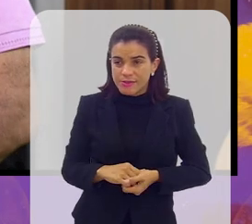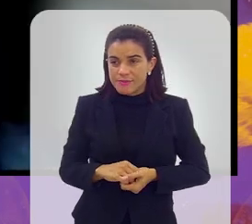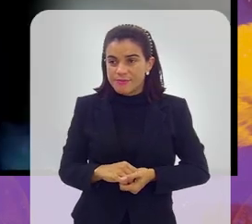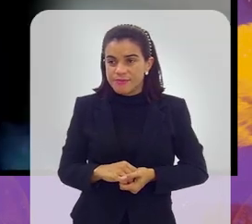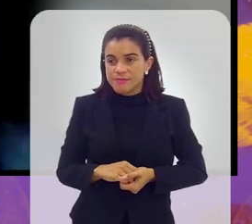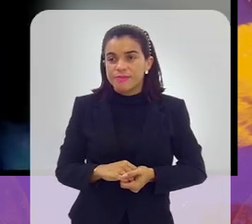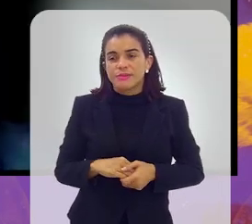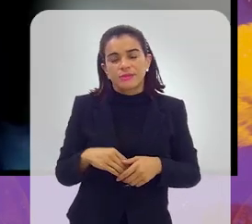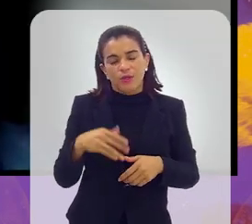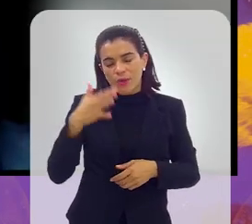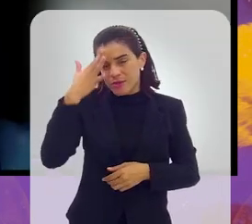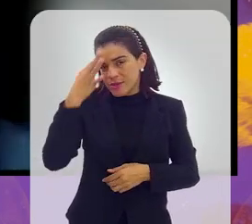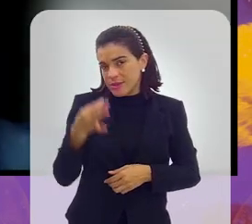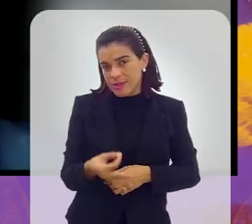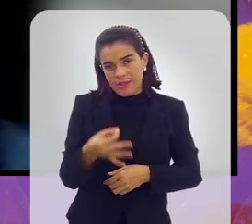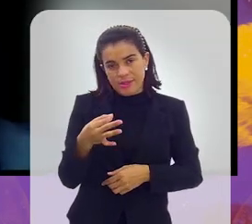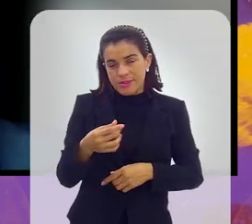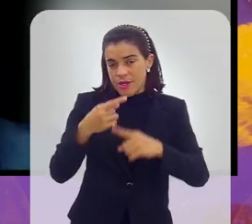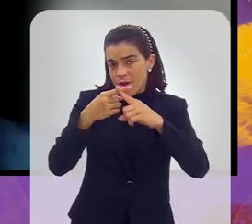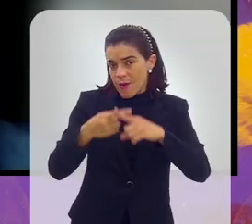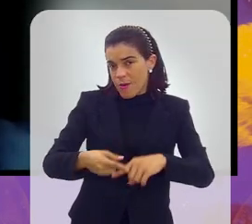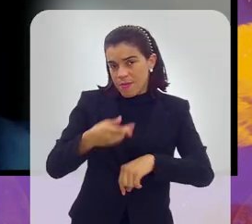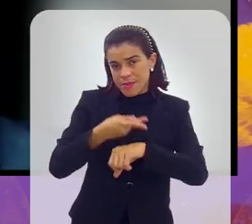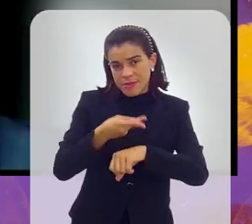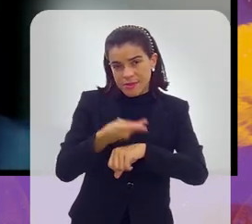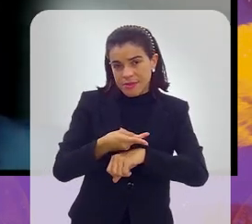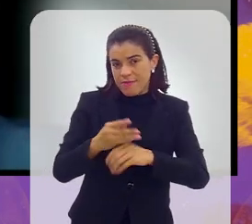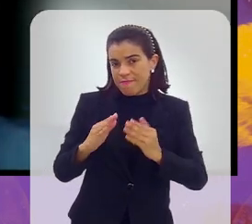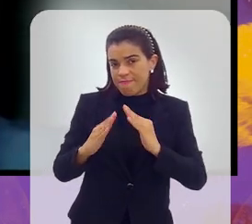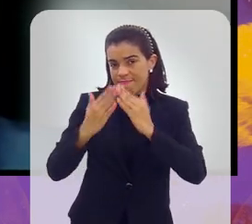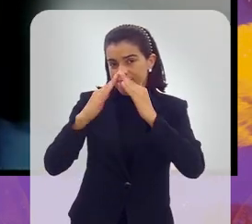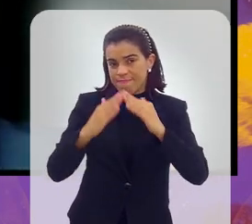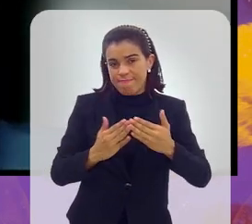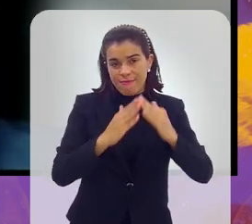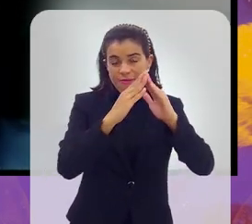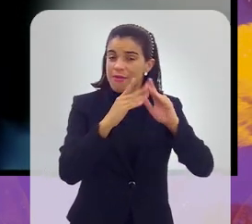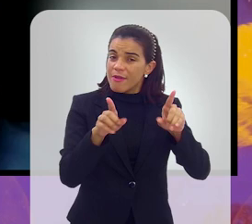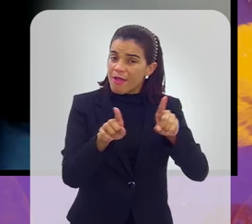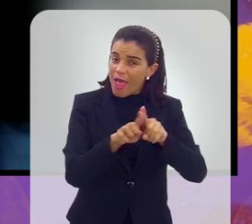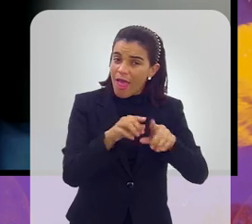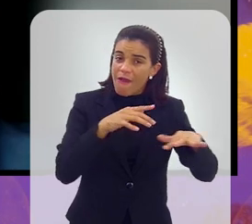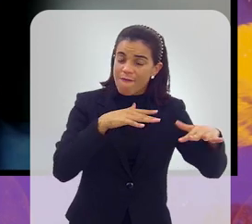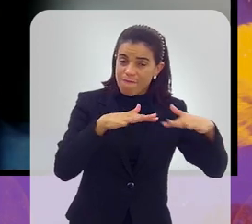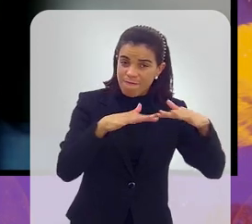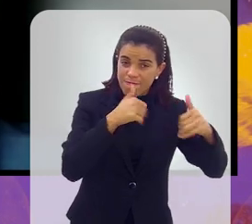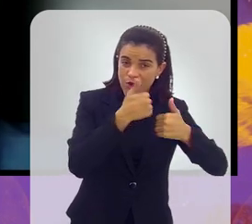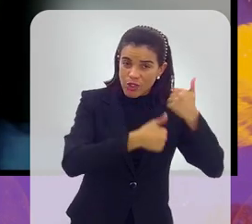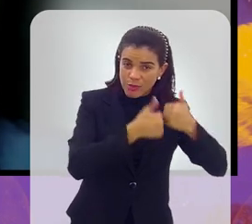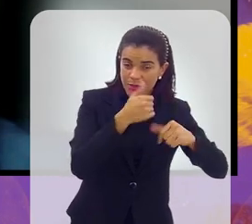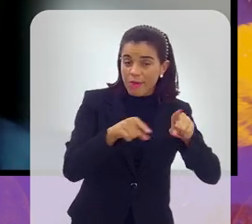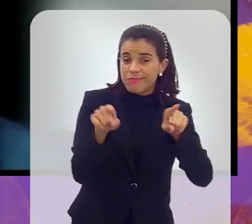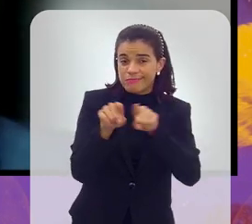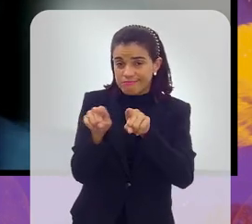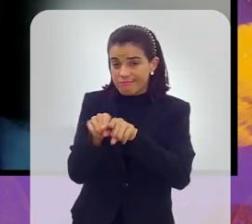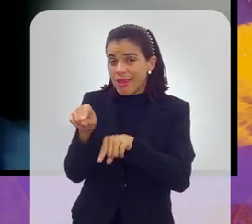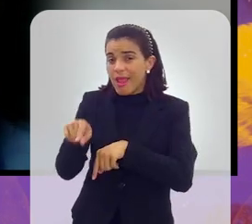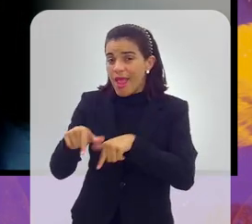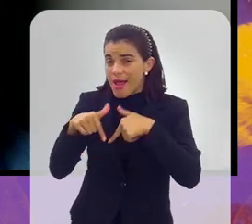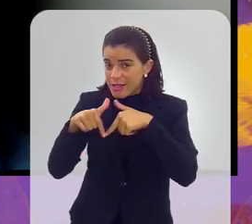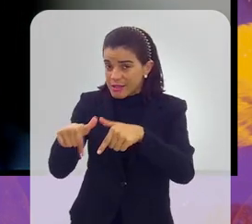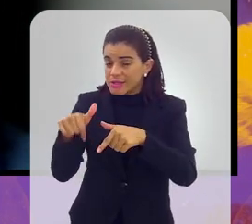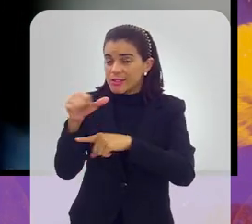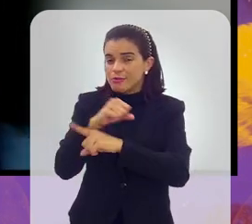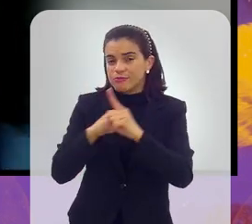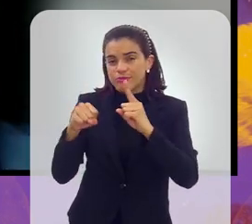Favelas? Com certeza, a Taça das Favelas não é só o esporte, mas também é a ação social. Esses jovens hoje, a gente